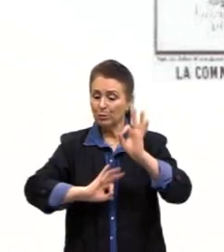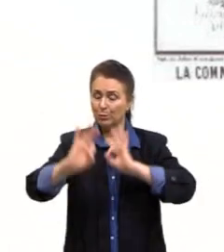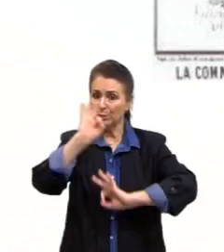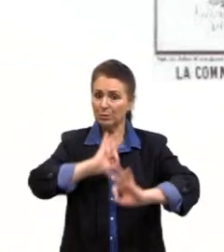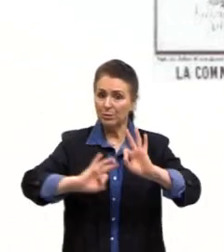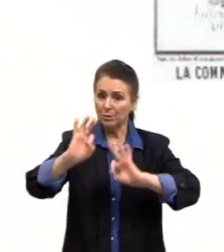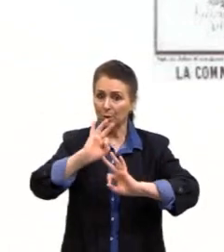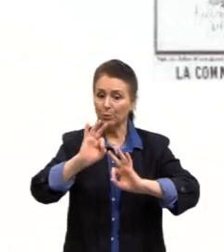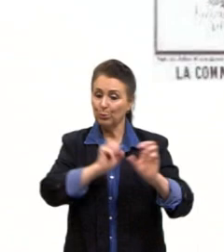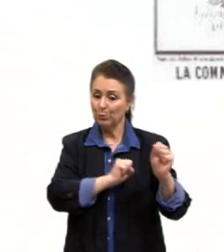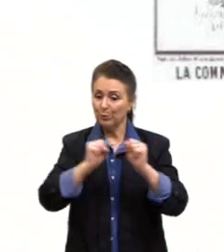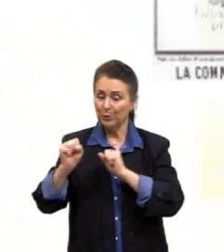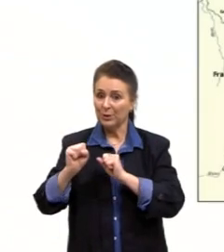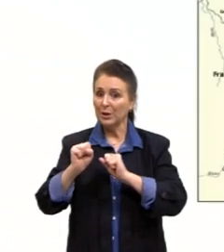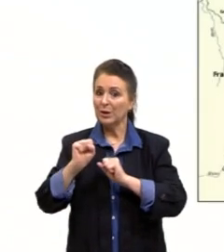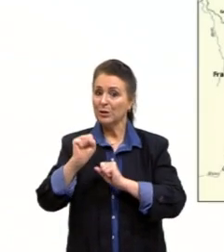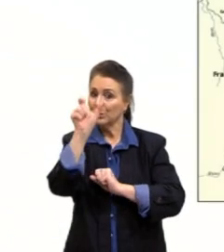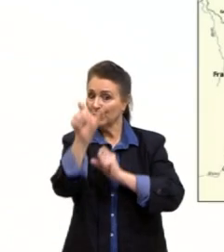trabalhadores.